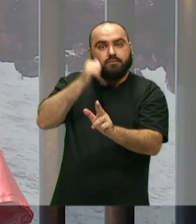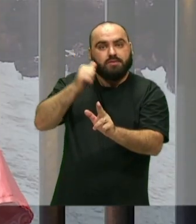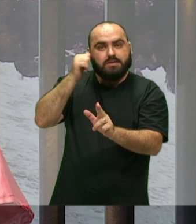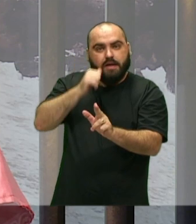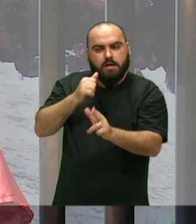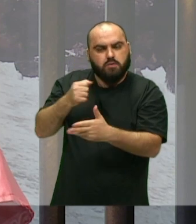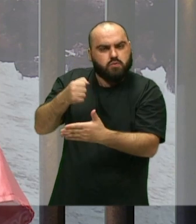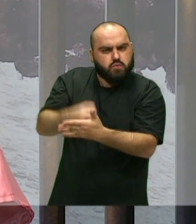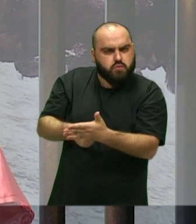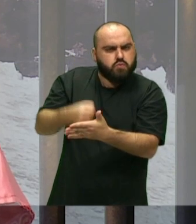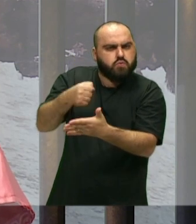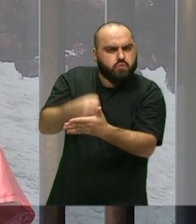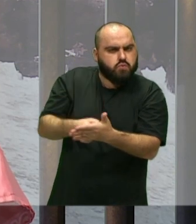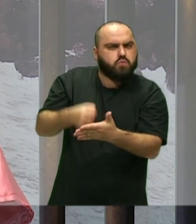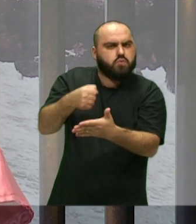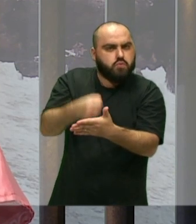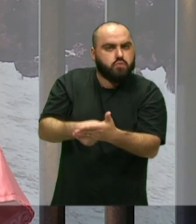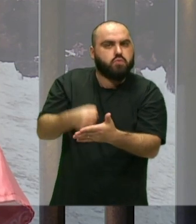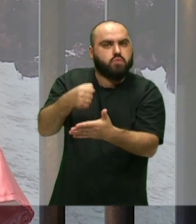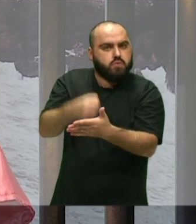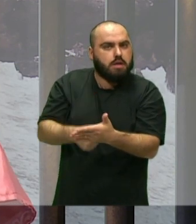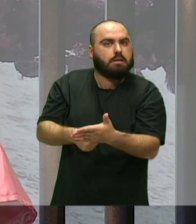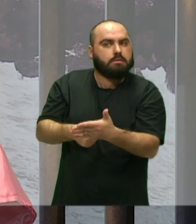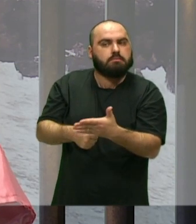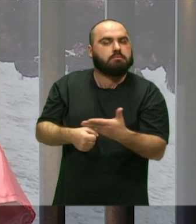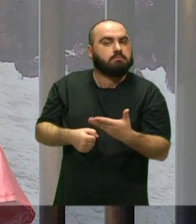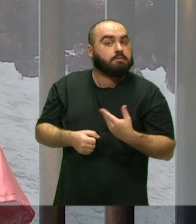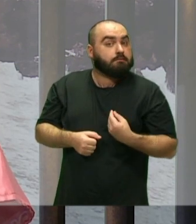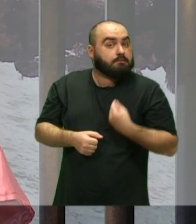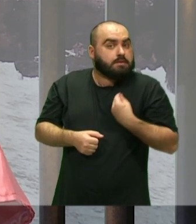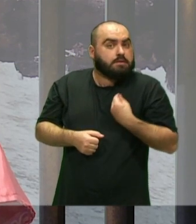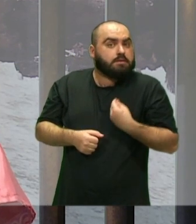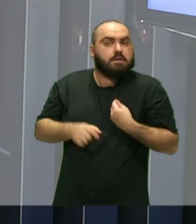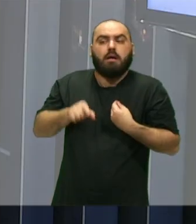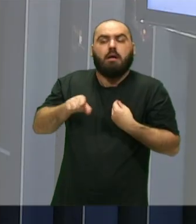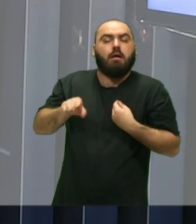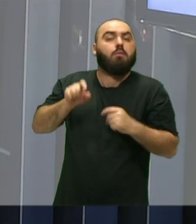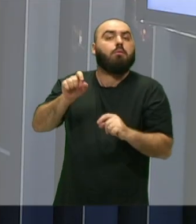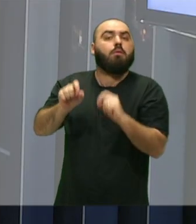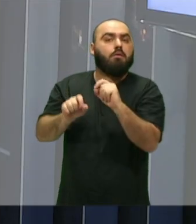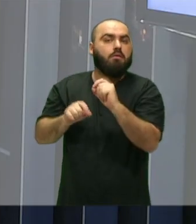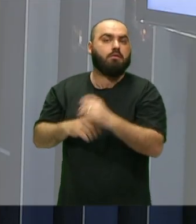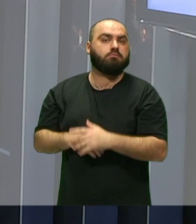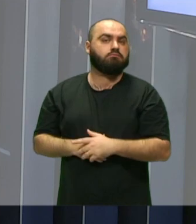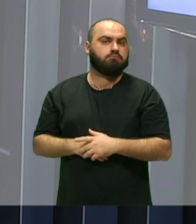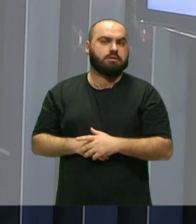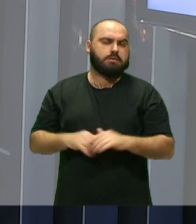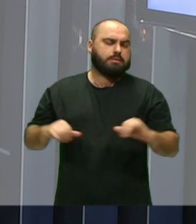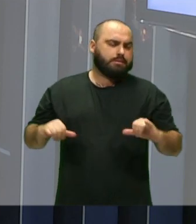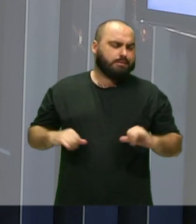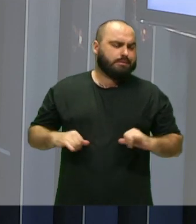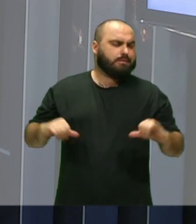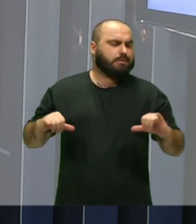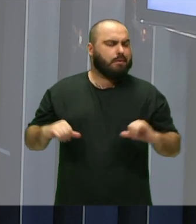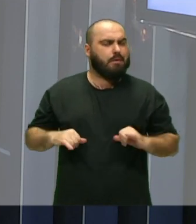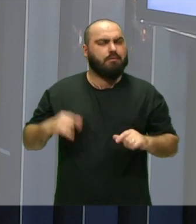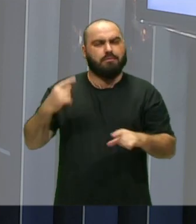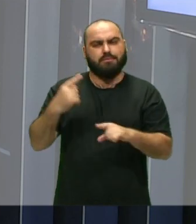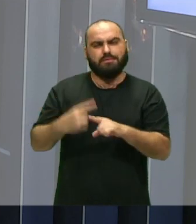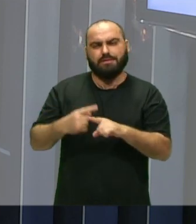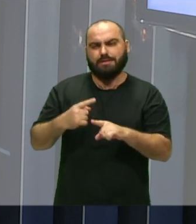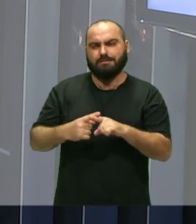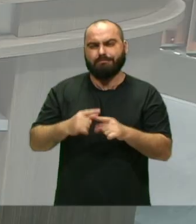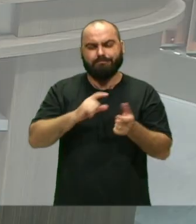Lutadoras Né? Com uma condição de vida Em que tem ali Todo sofrimento De